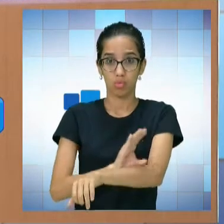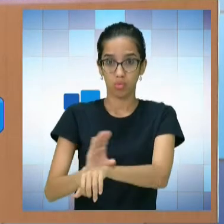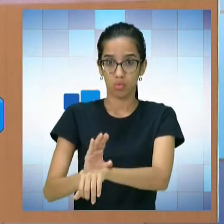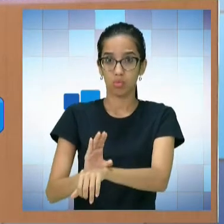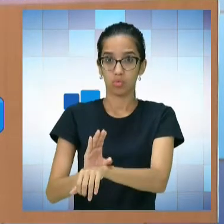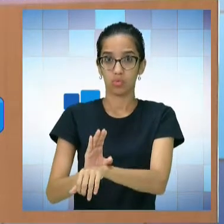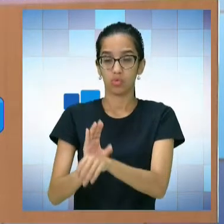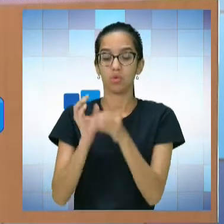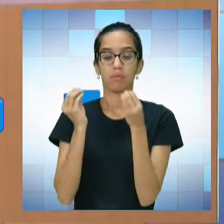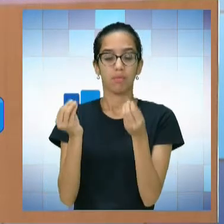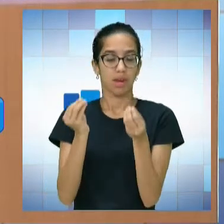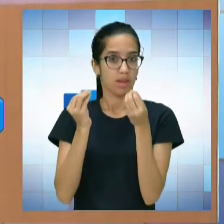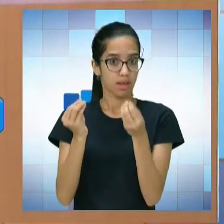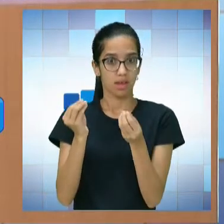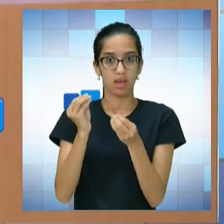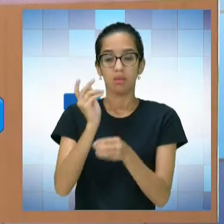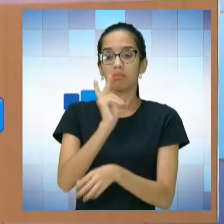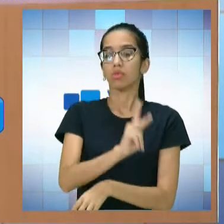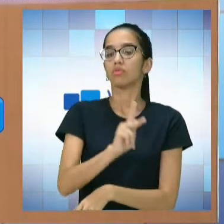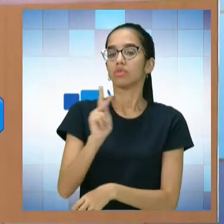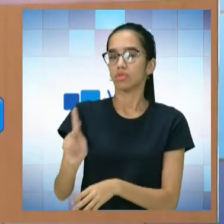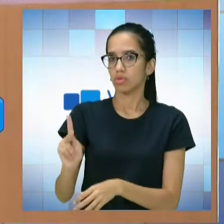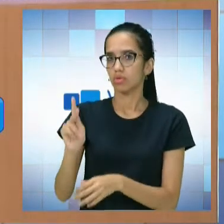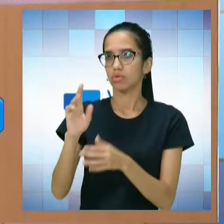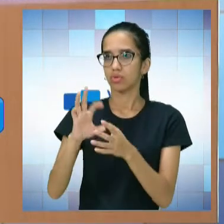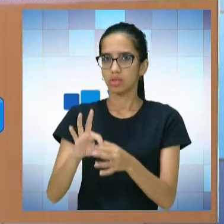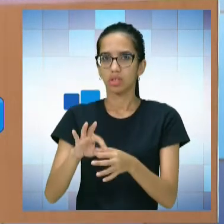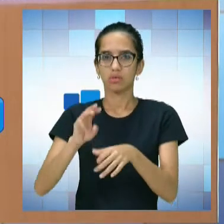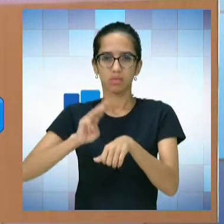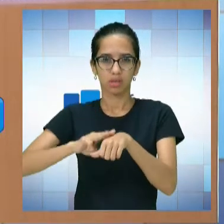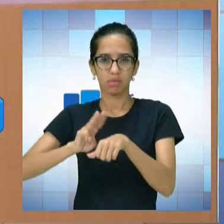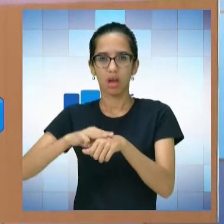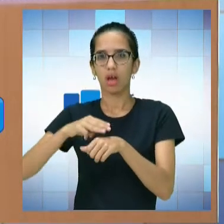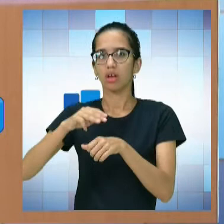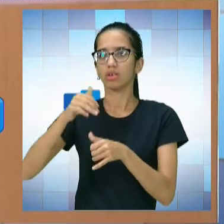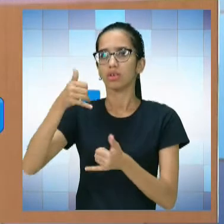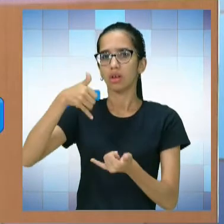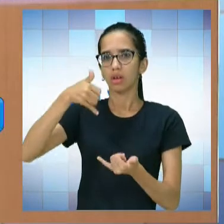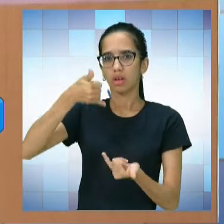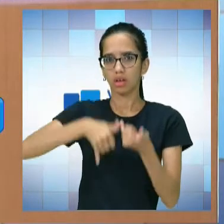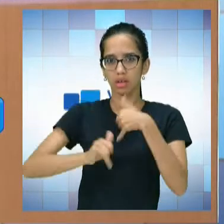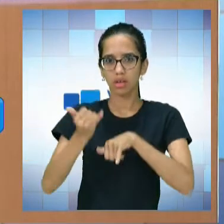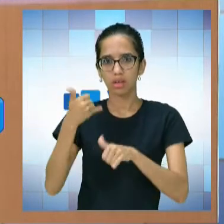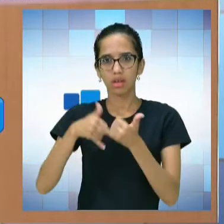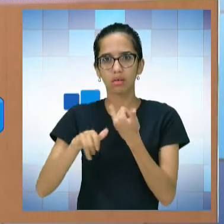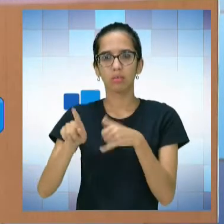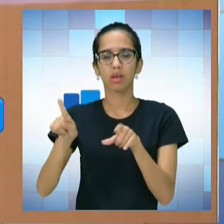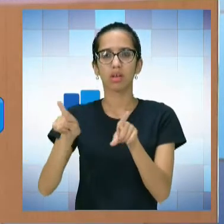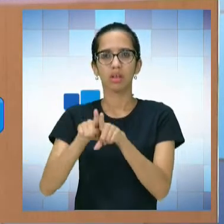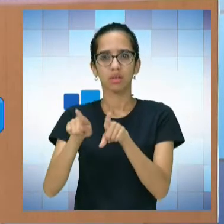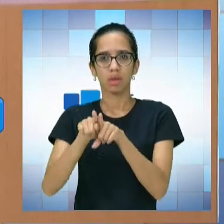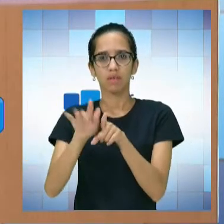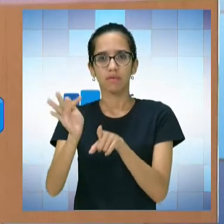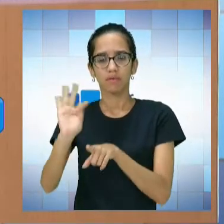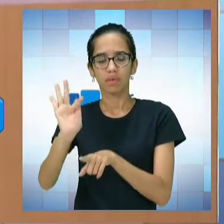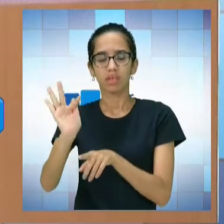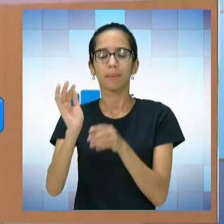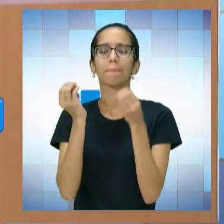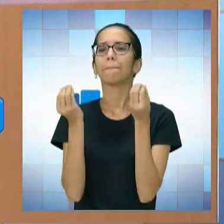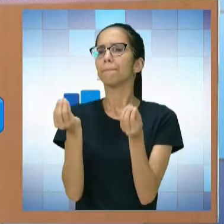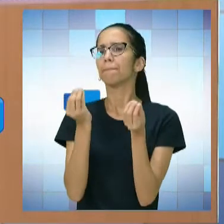professores dessa área, tanto de matemática, química, física, isso também para facilitar